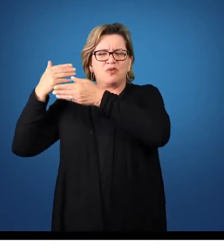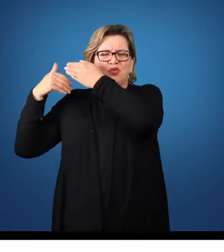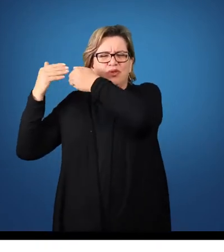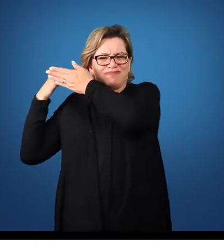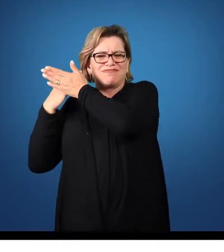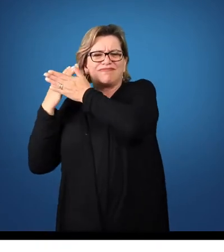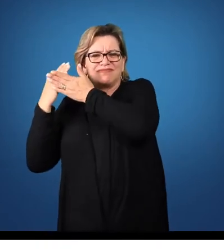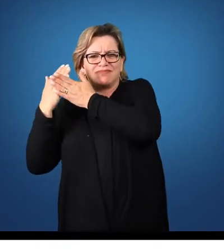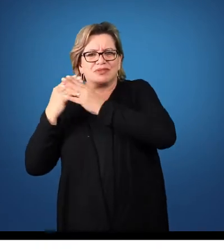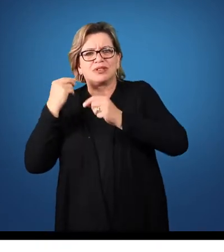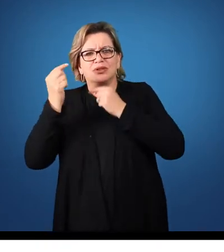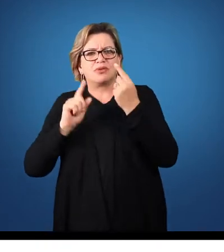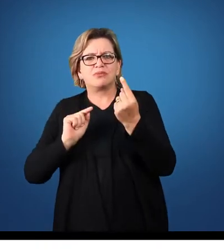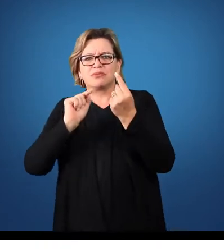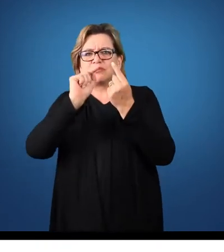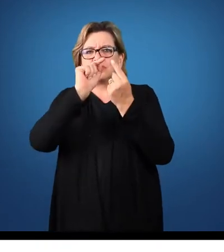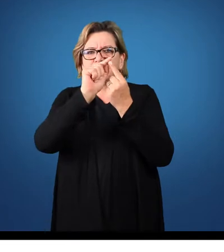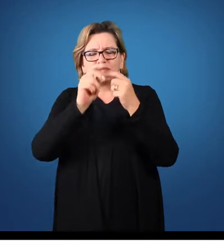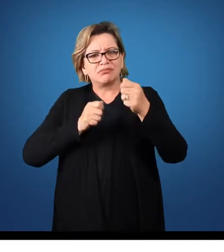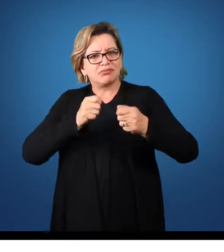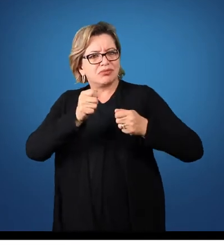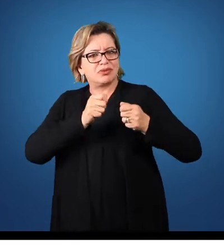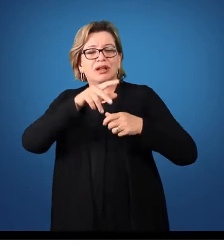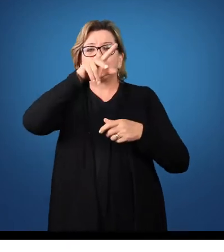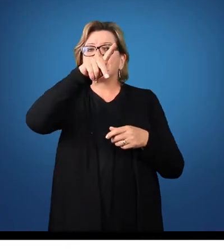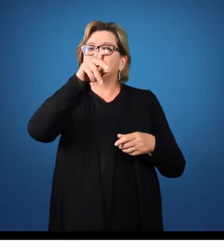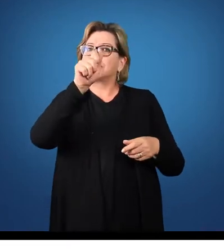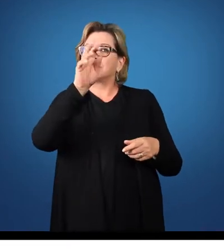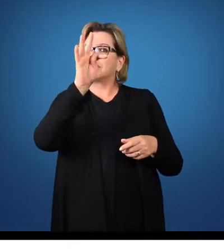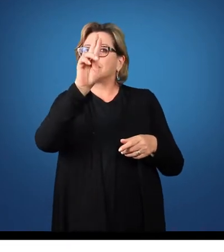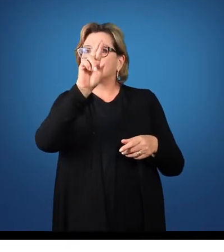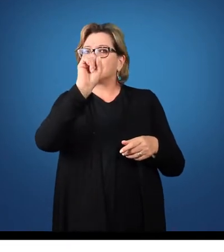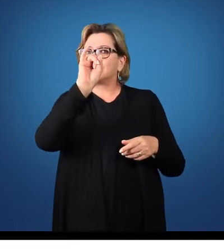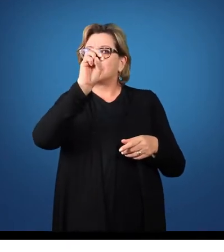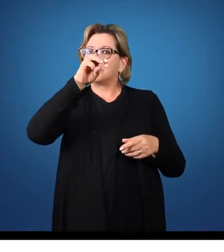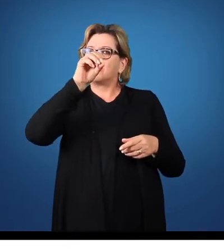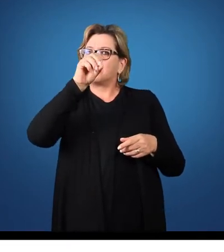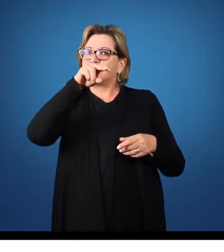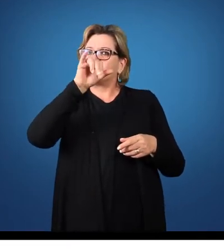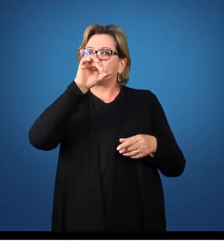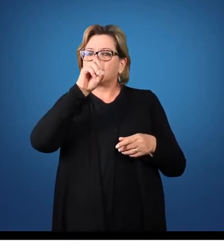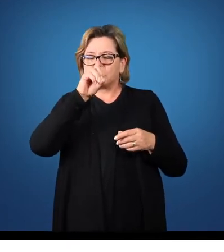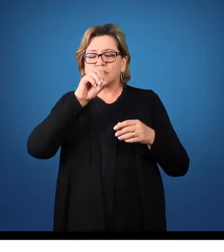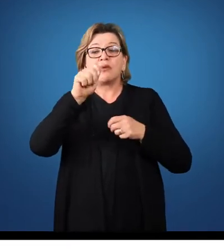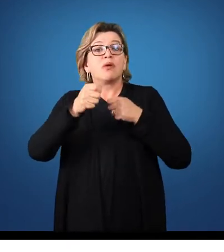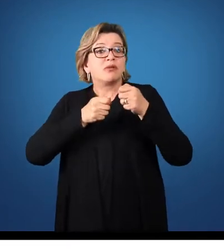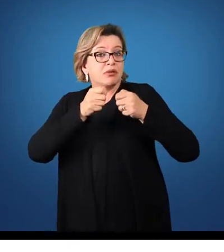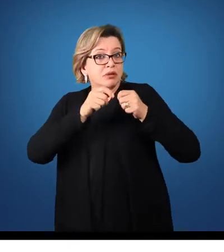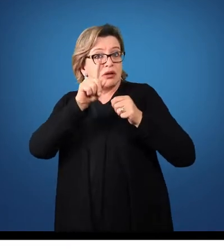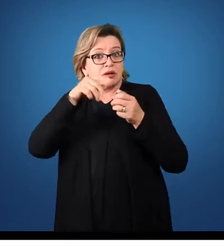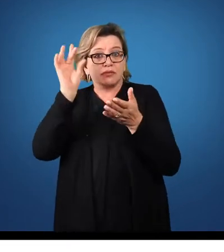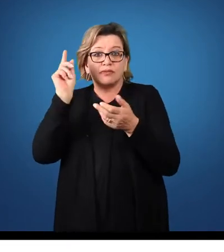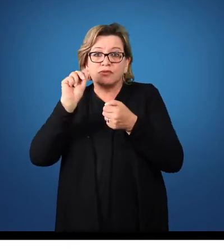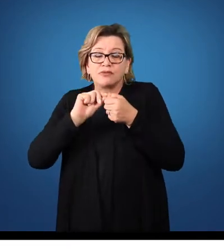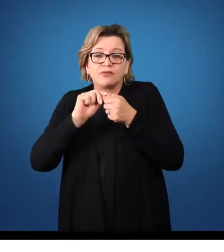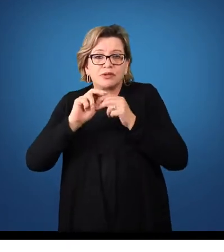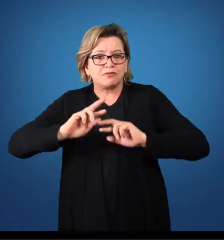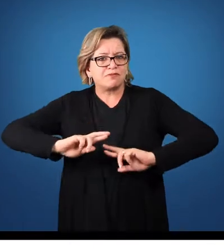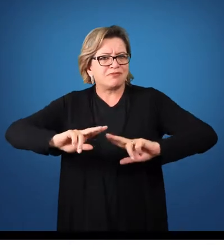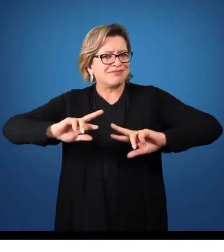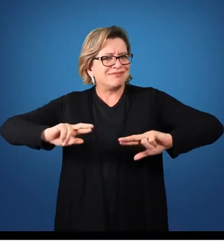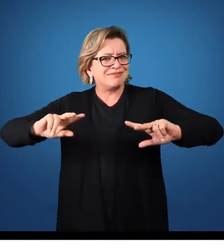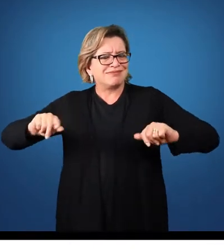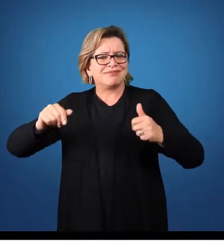humanidade com a finalidade de controlar o seu patrimônio. Esse controle de patrimônio ele é realizado de diversas